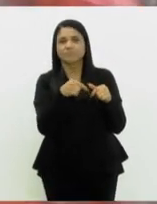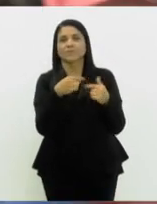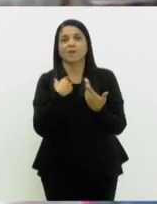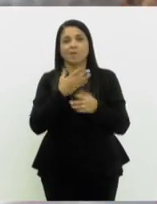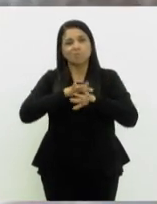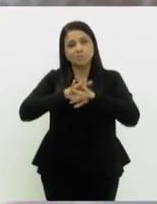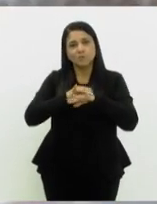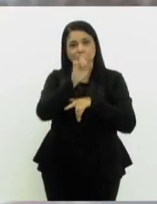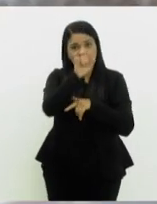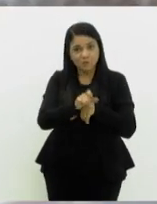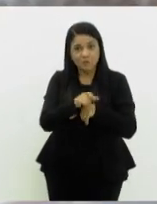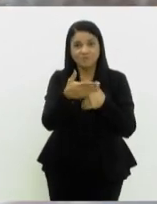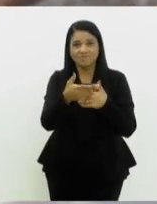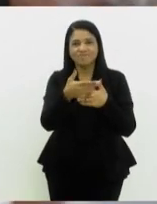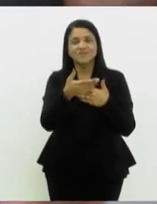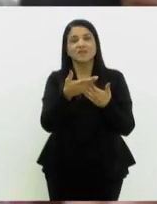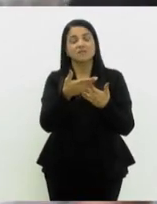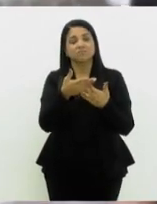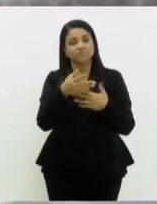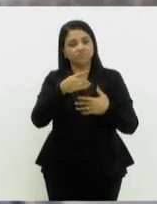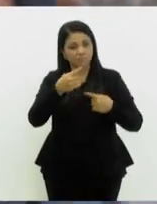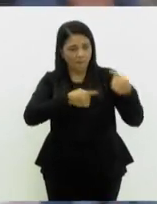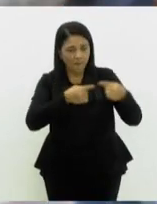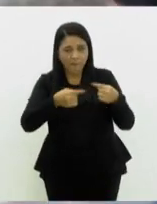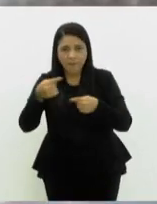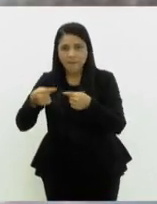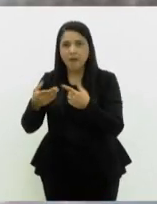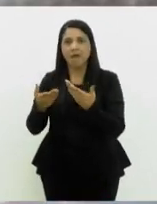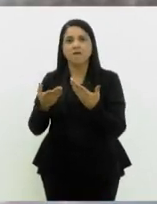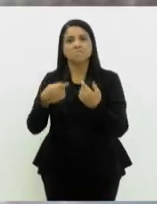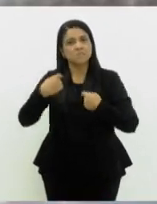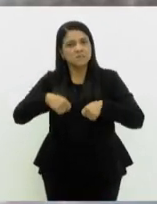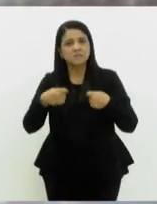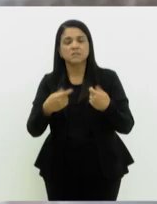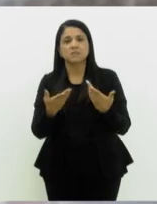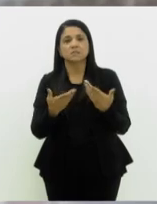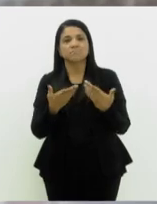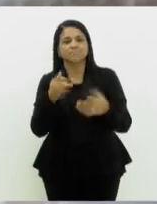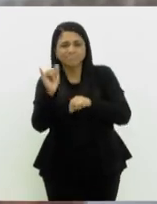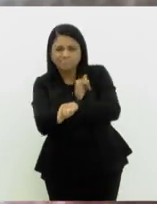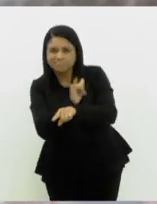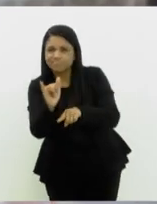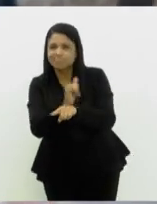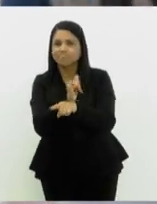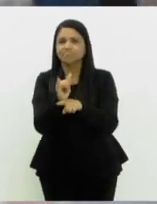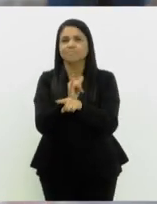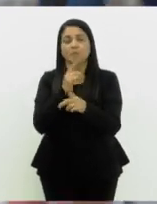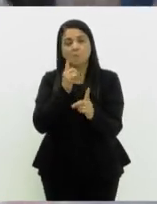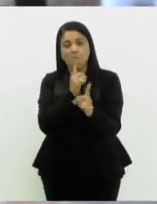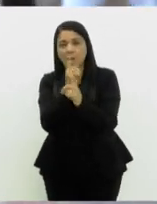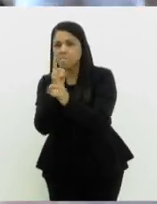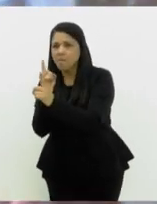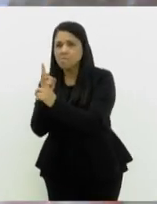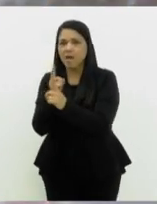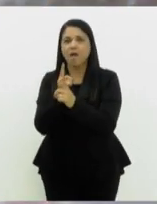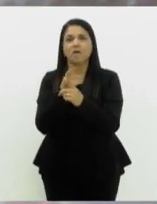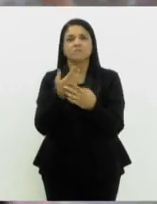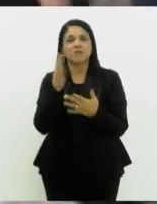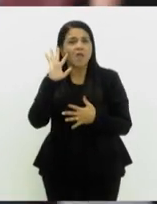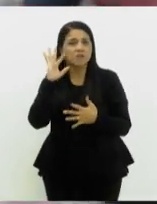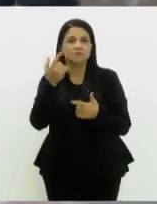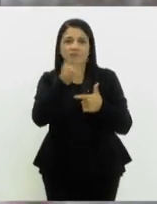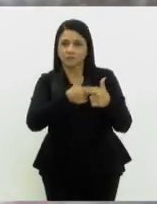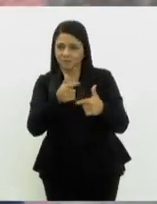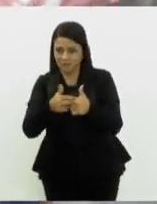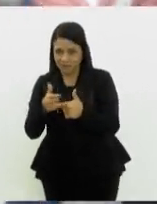cenário, os conflitos tendem a aumentar. E aí, hoje, a gente precisa usar estratégias exatamente para poder identificar, gerenciar e resolver